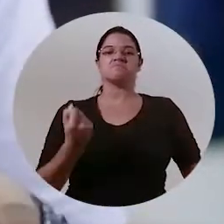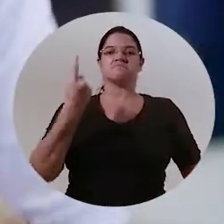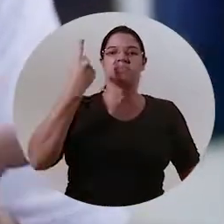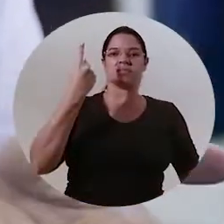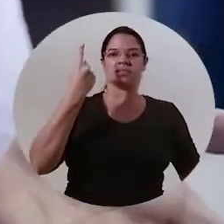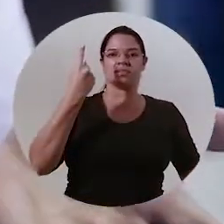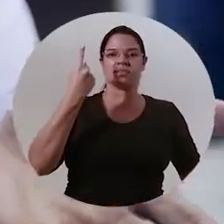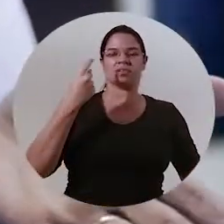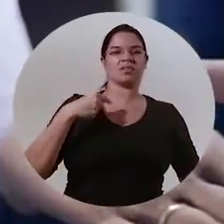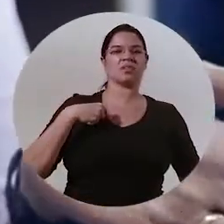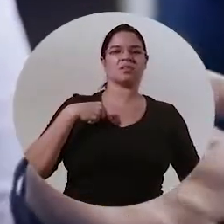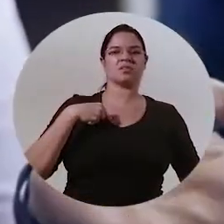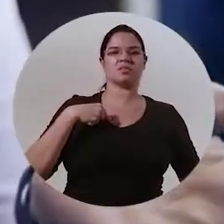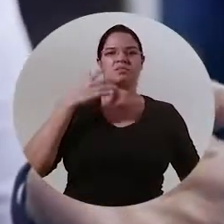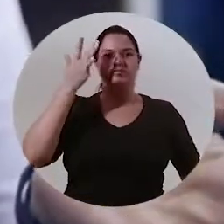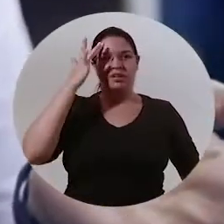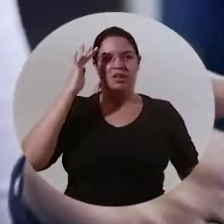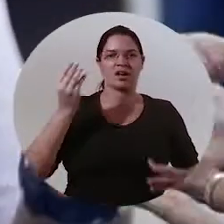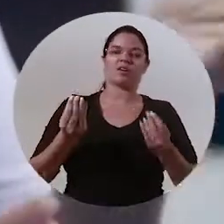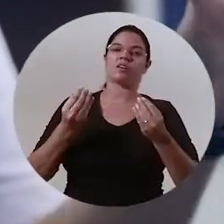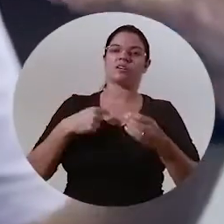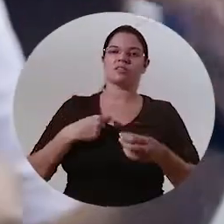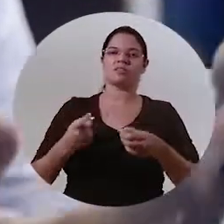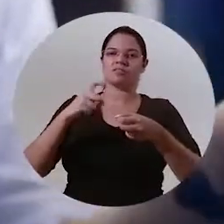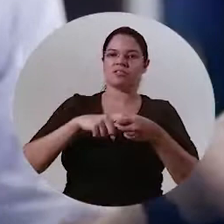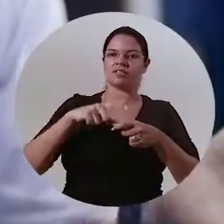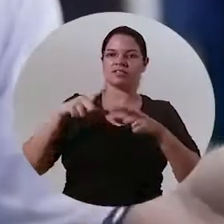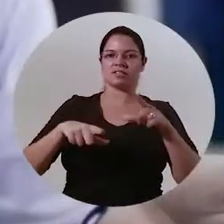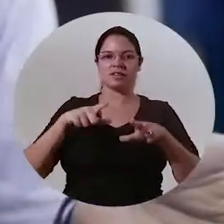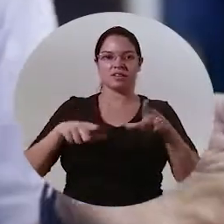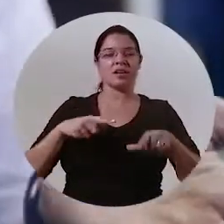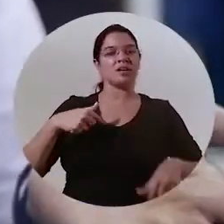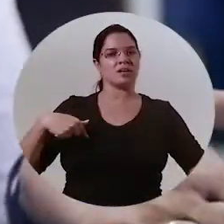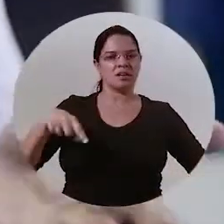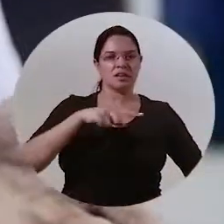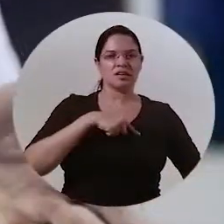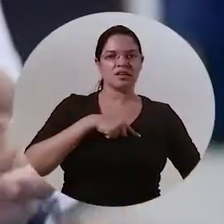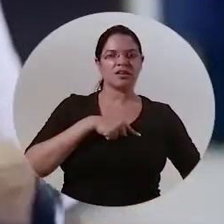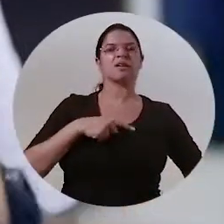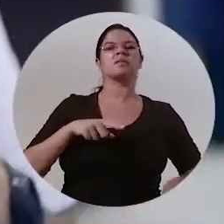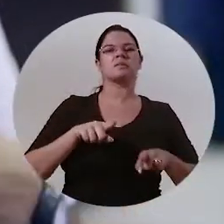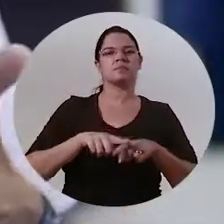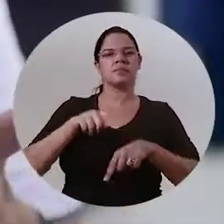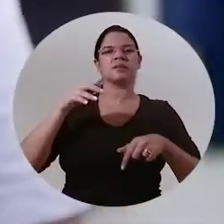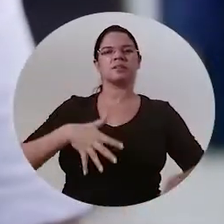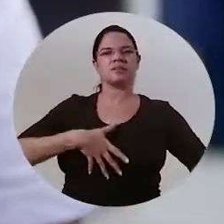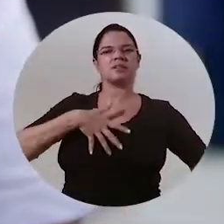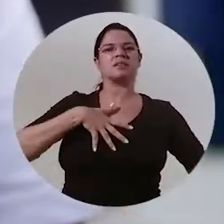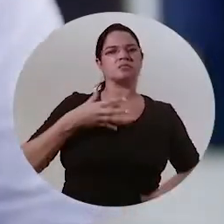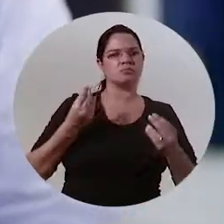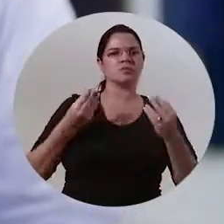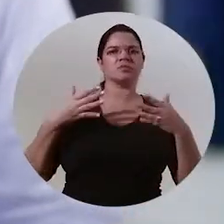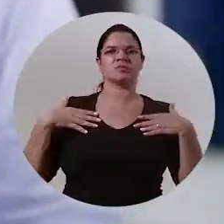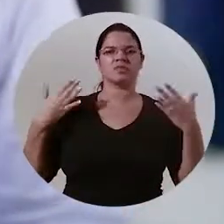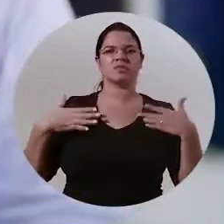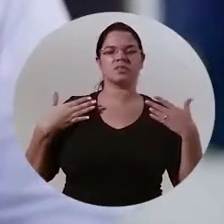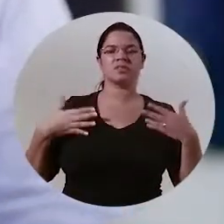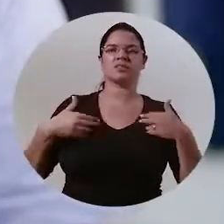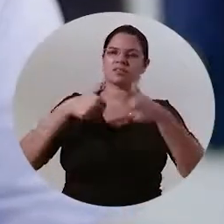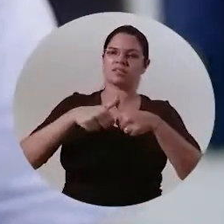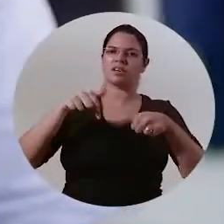com uma ação inusitada como essa que eu tô sentada do lado contrário que eu costumo trabalhar então pra gente é mais